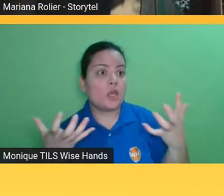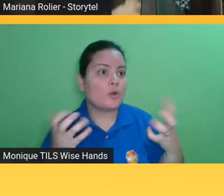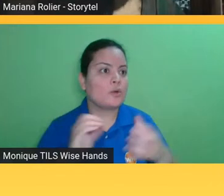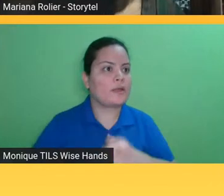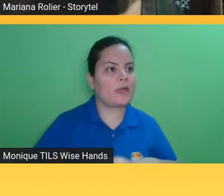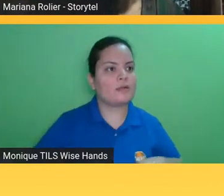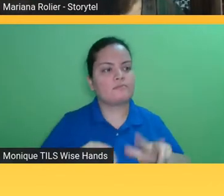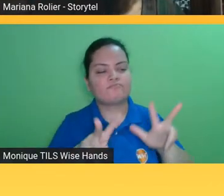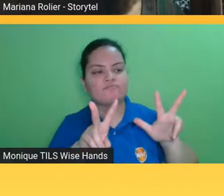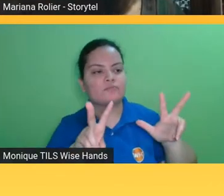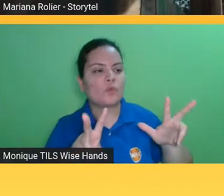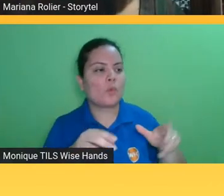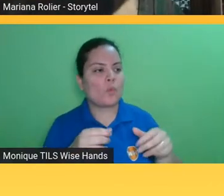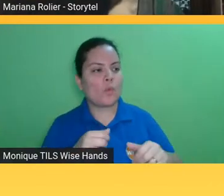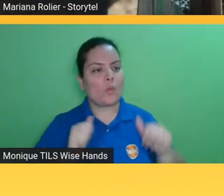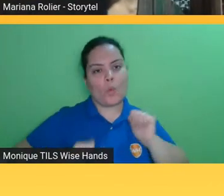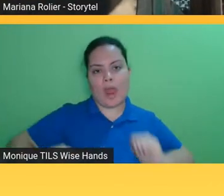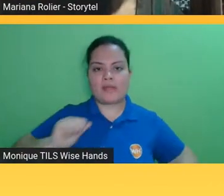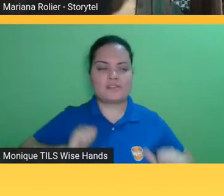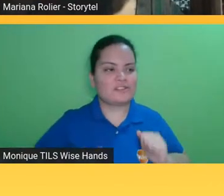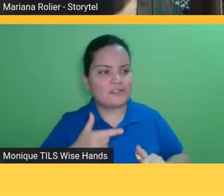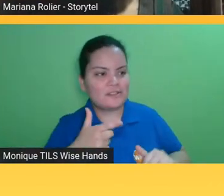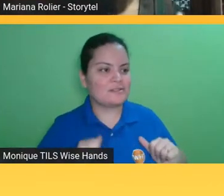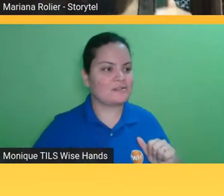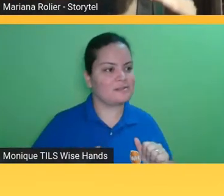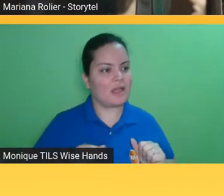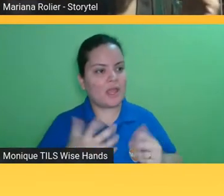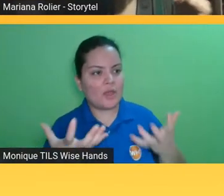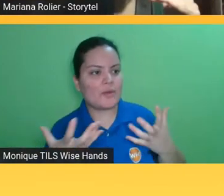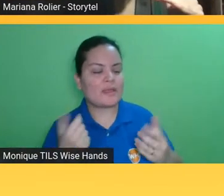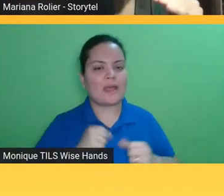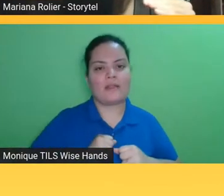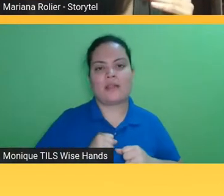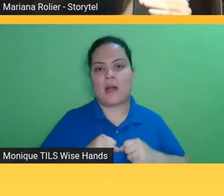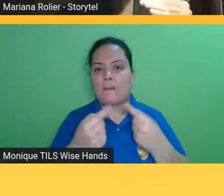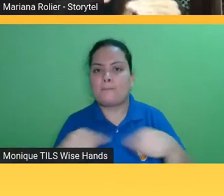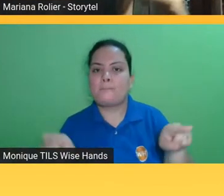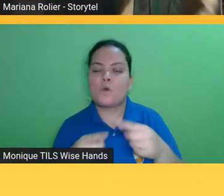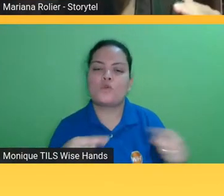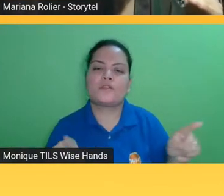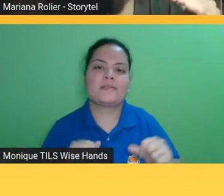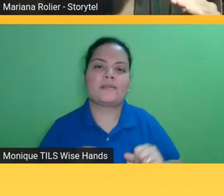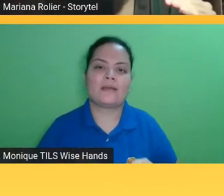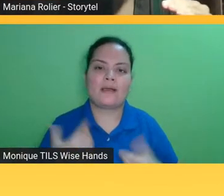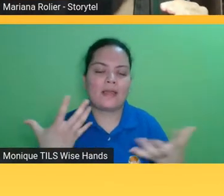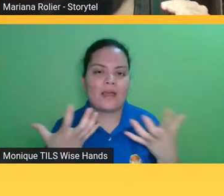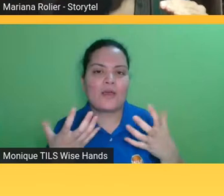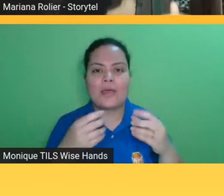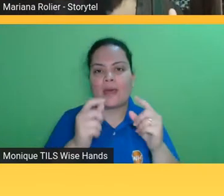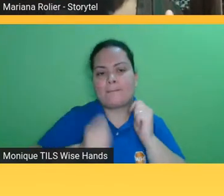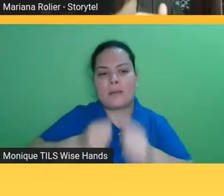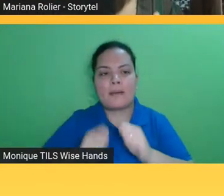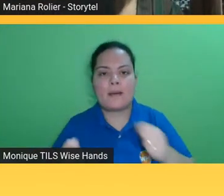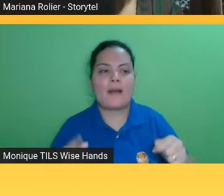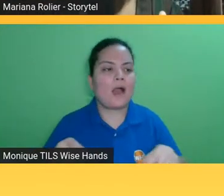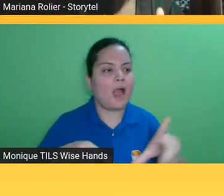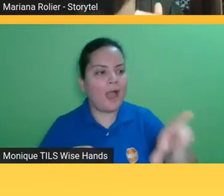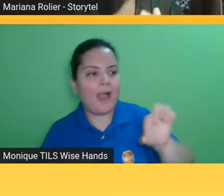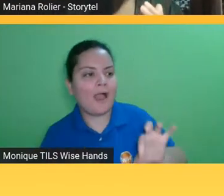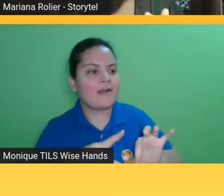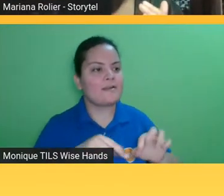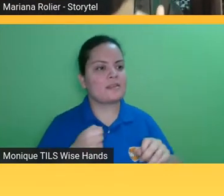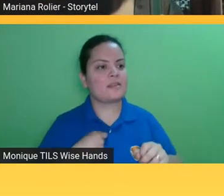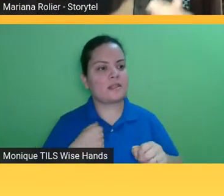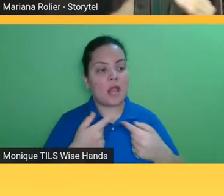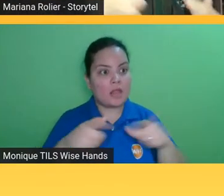Things aí eu compro a edição especial eu compro a trilha sonora não sei o que as classes mais altas continuam fazendo a mesma coisa o que você